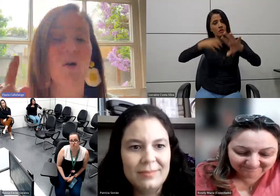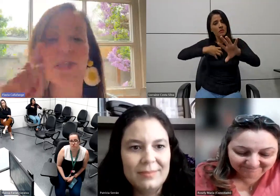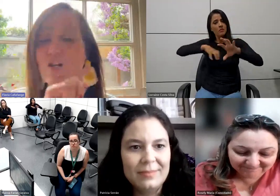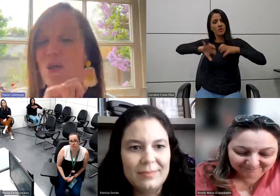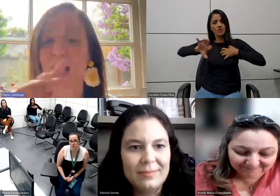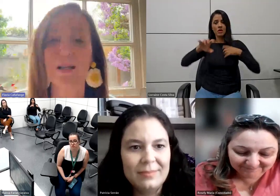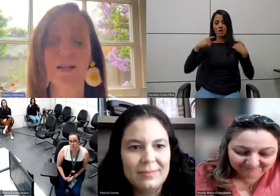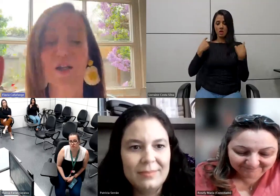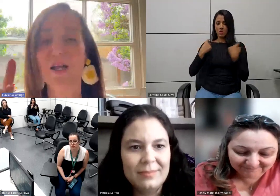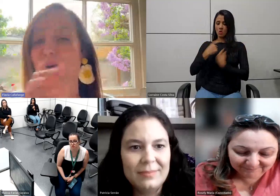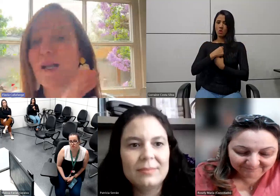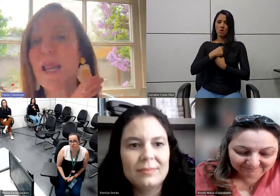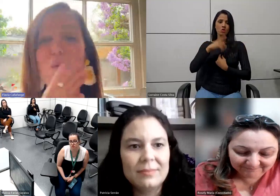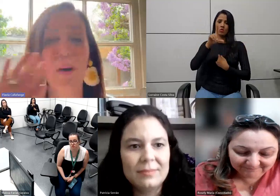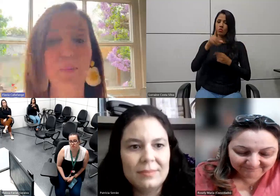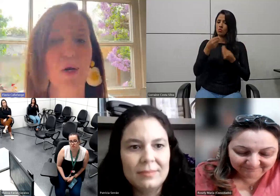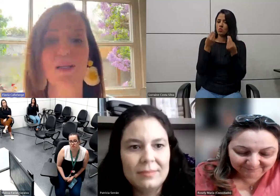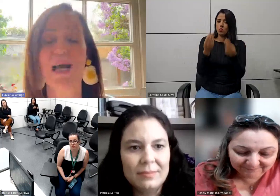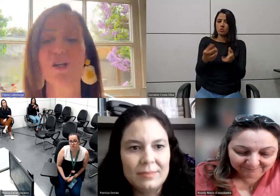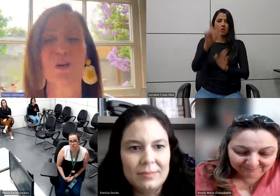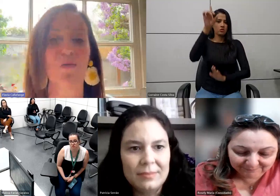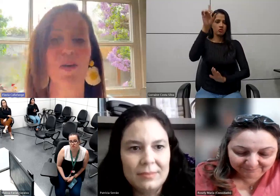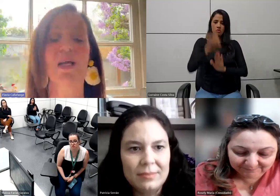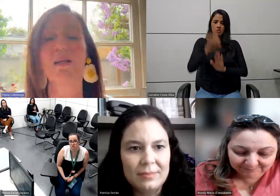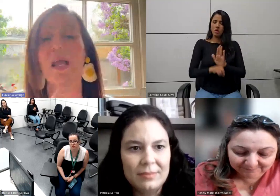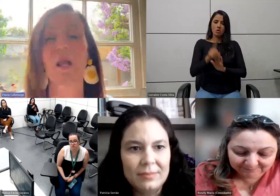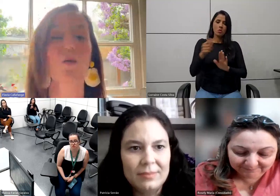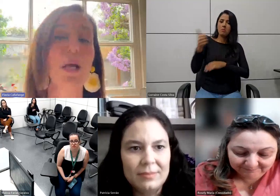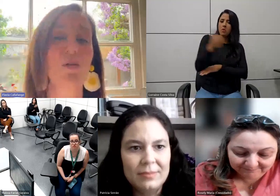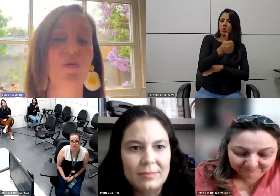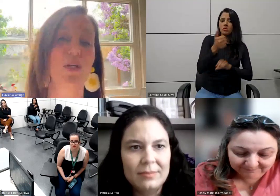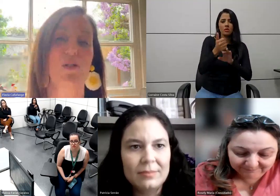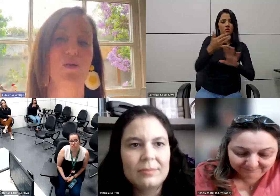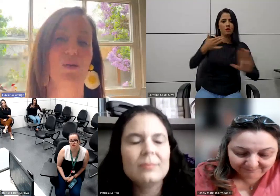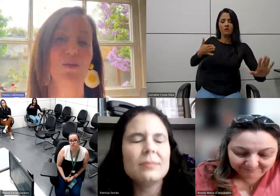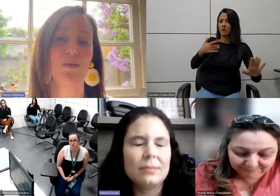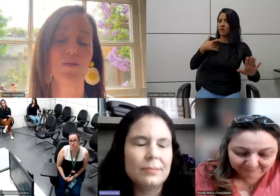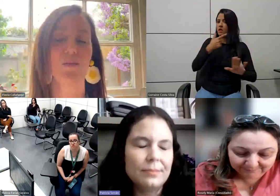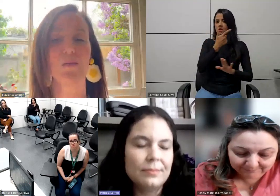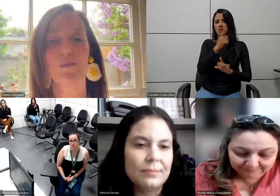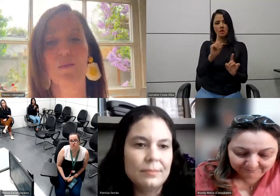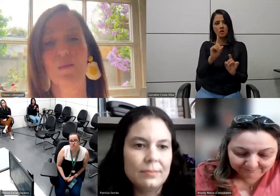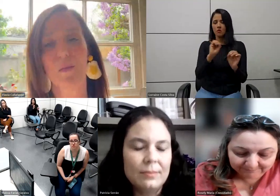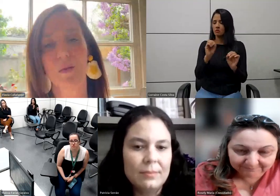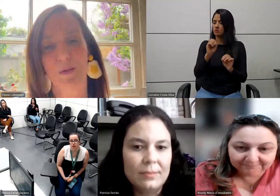cordão não dá direito a nenhuma prioridade na fila, nem nenhum benefício.